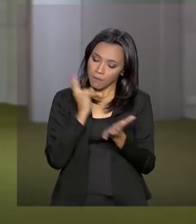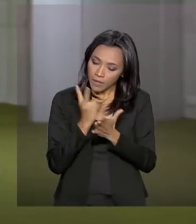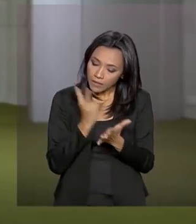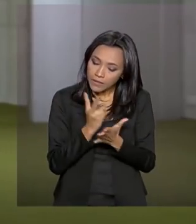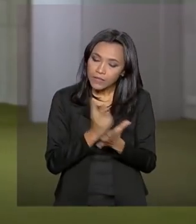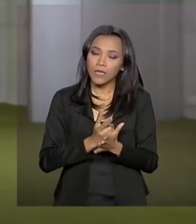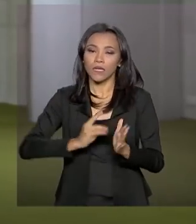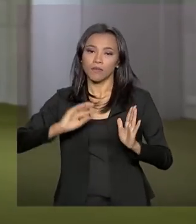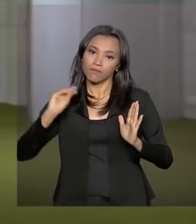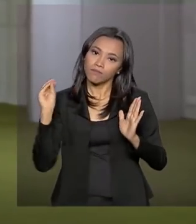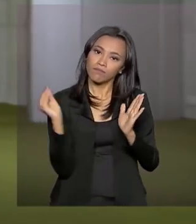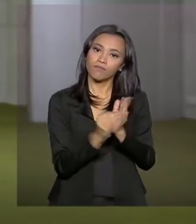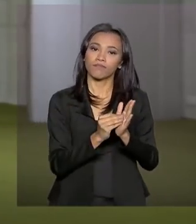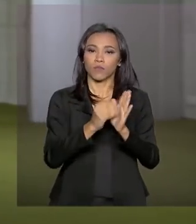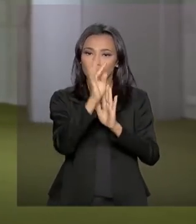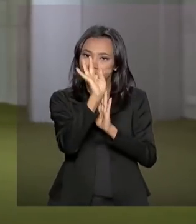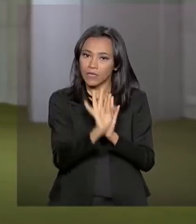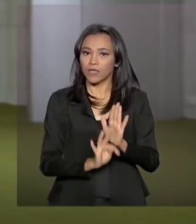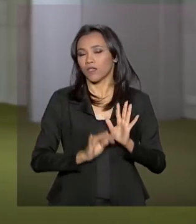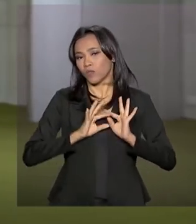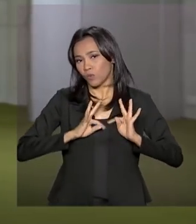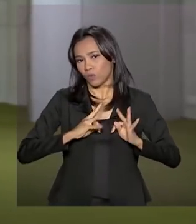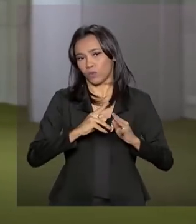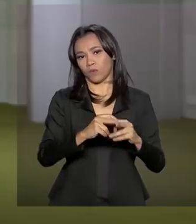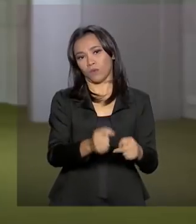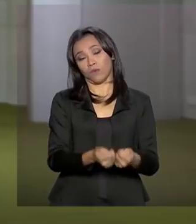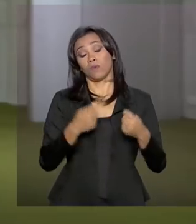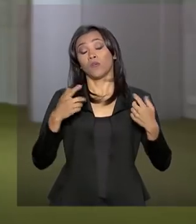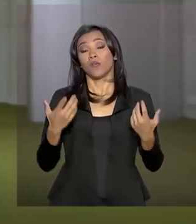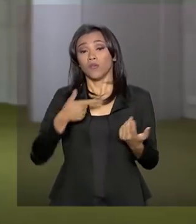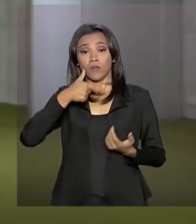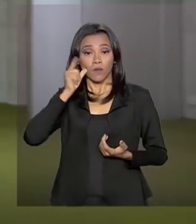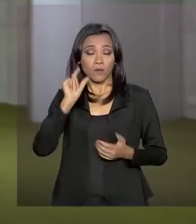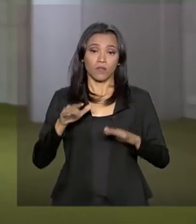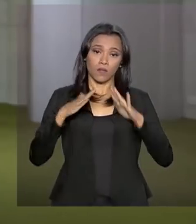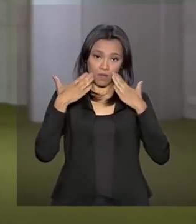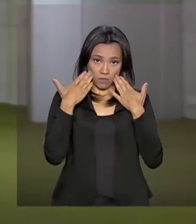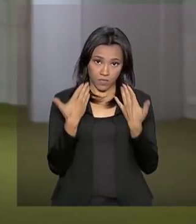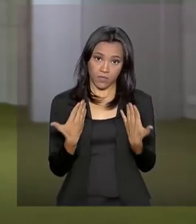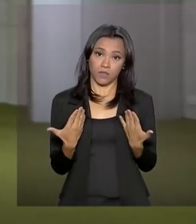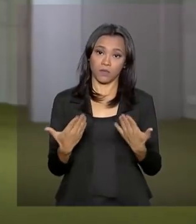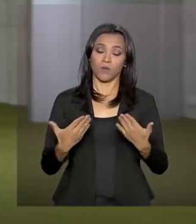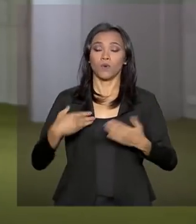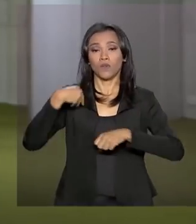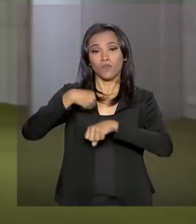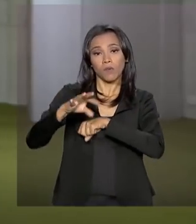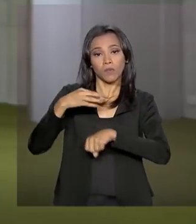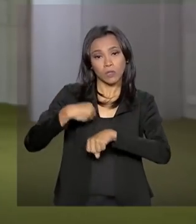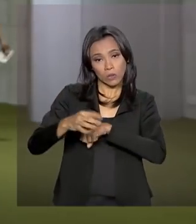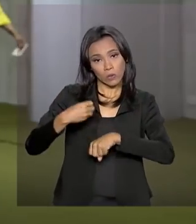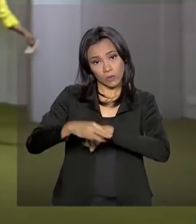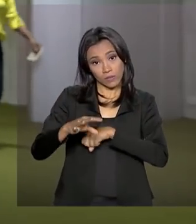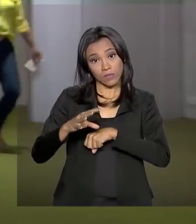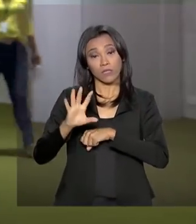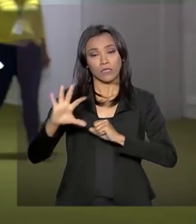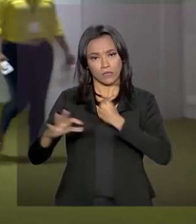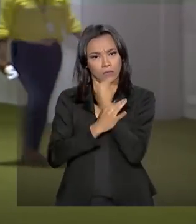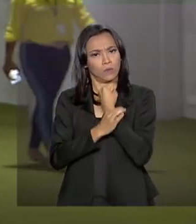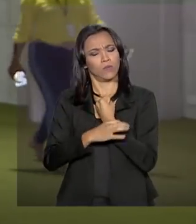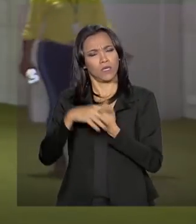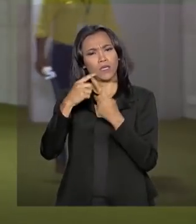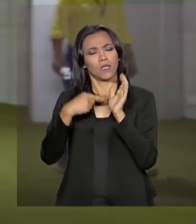aprovação integral dessa proposta e ontem apresentou dados concretos, completos, que mostram os impactos